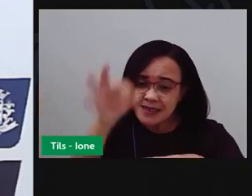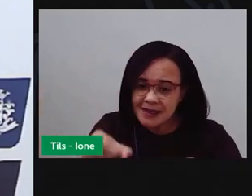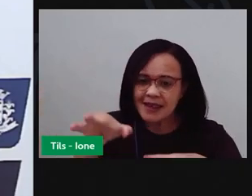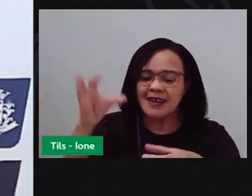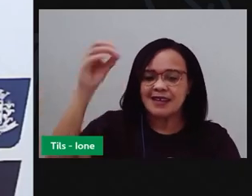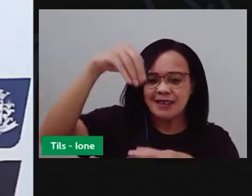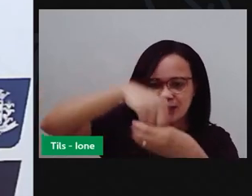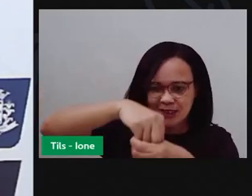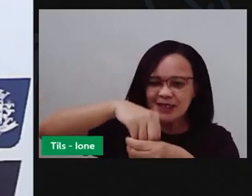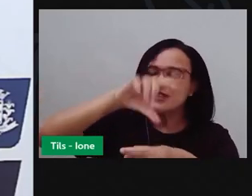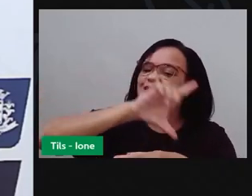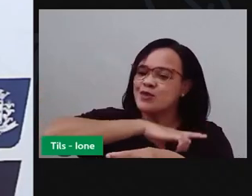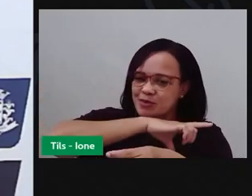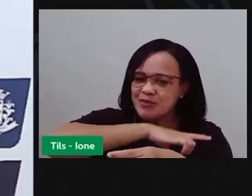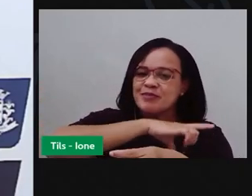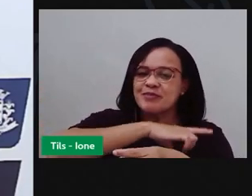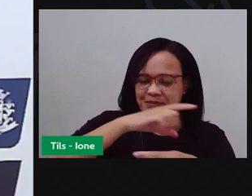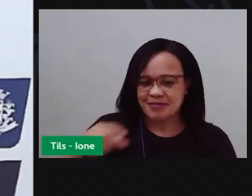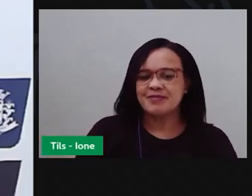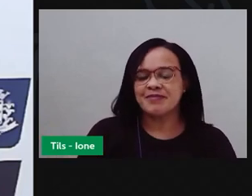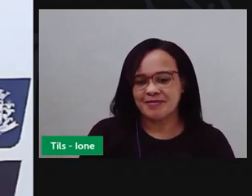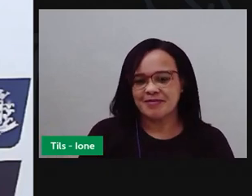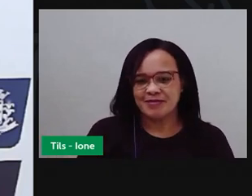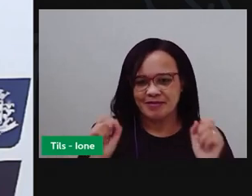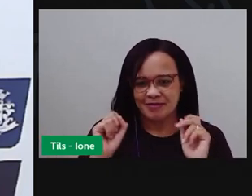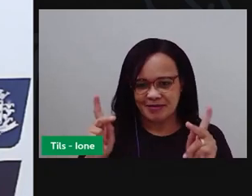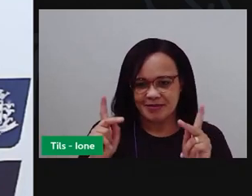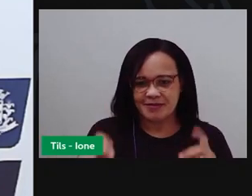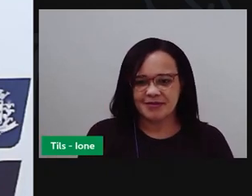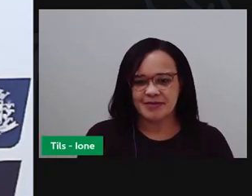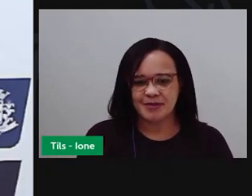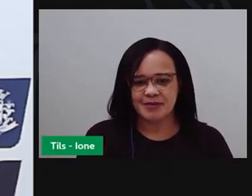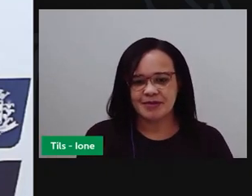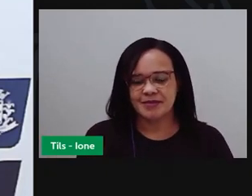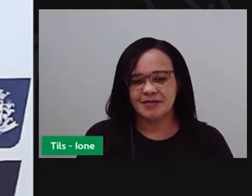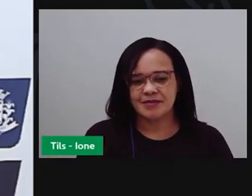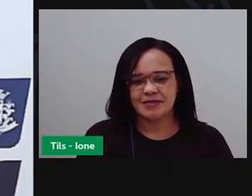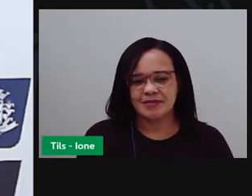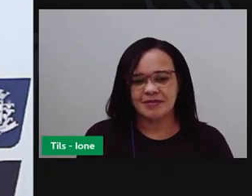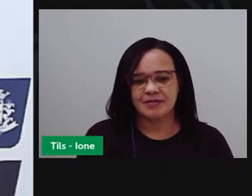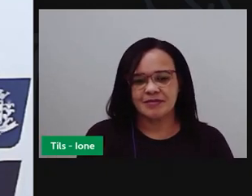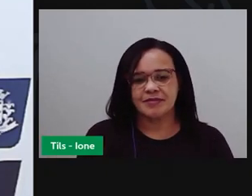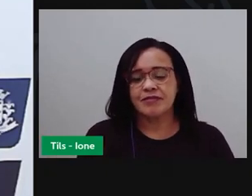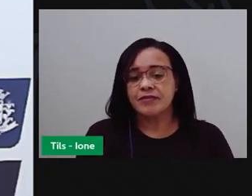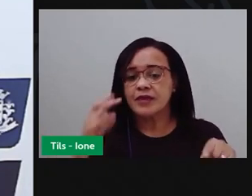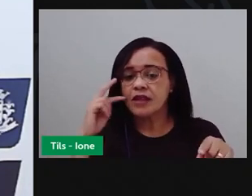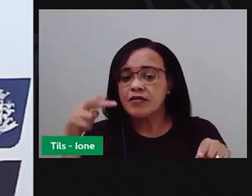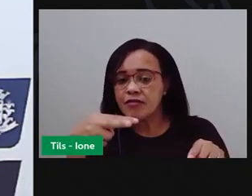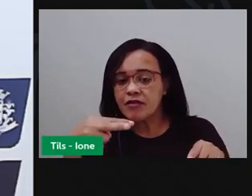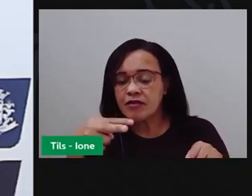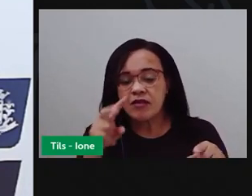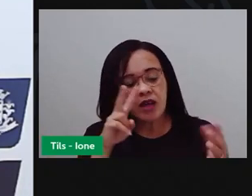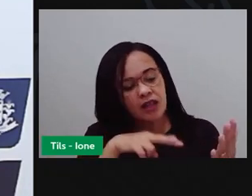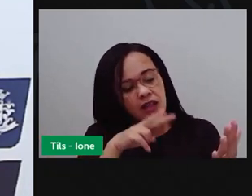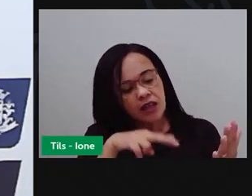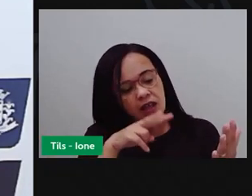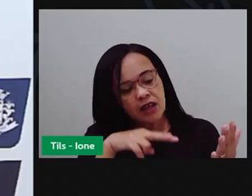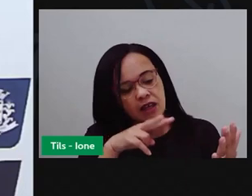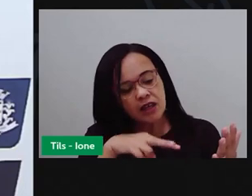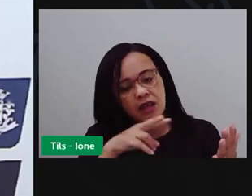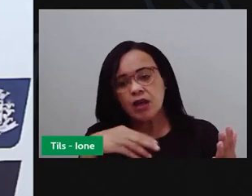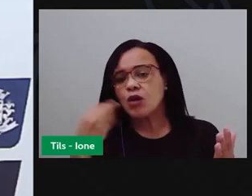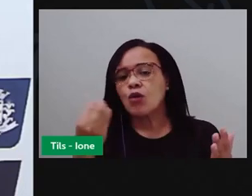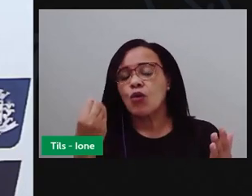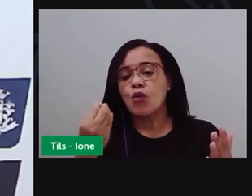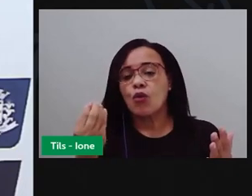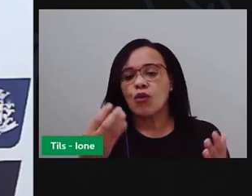que vai em uma xícara. Tá bom? Então, vou ter aqui nessa maior, que é uma